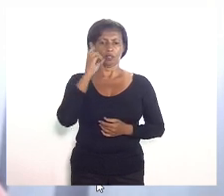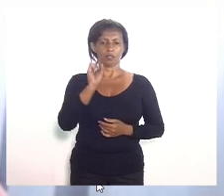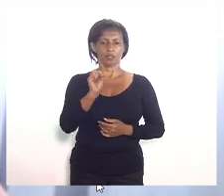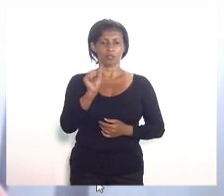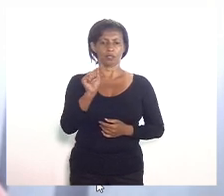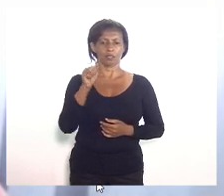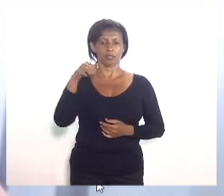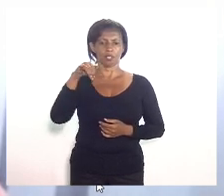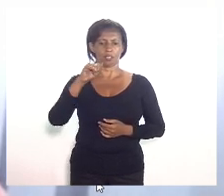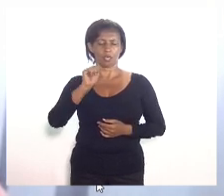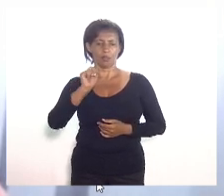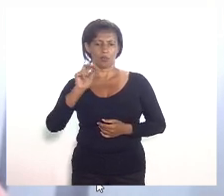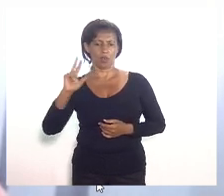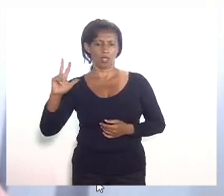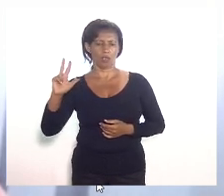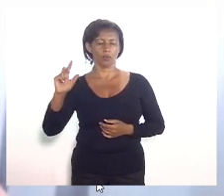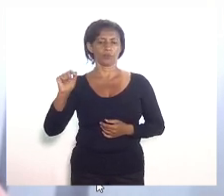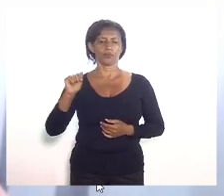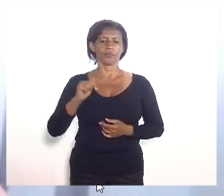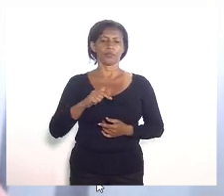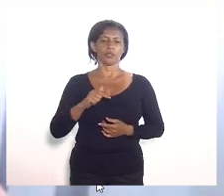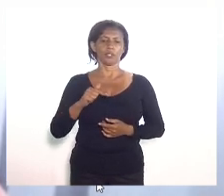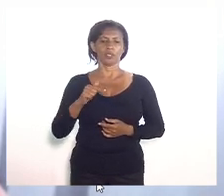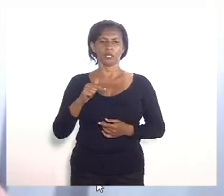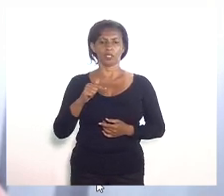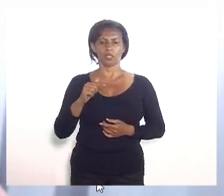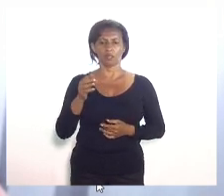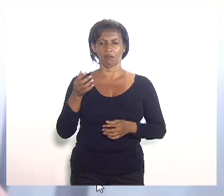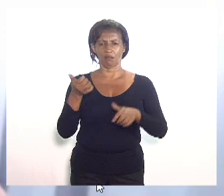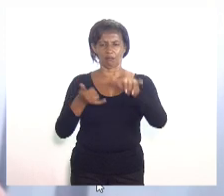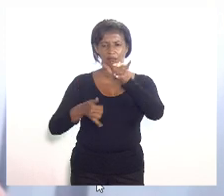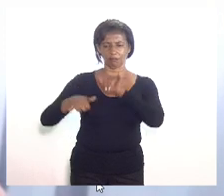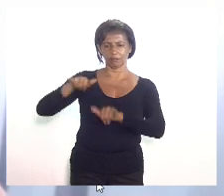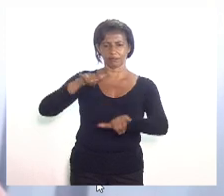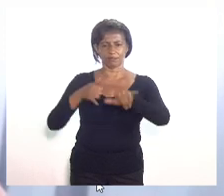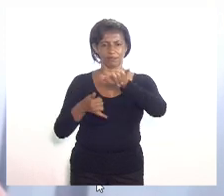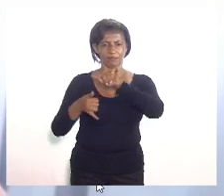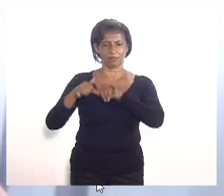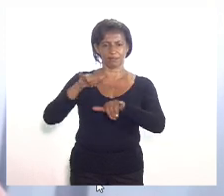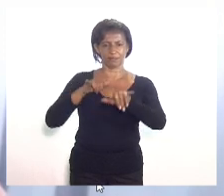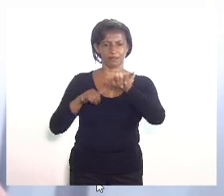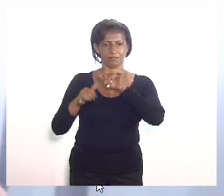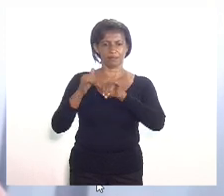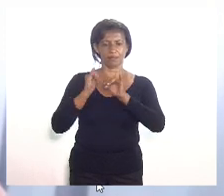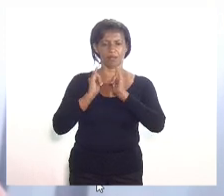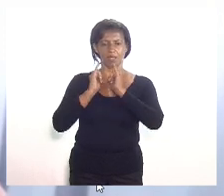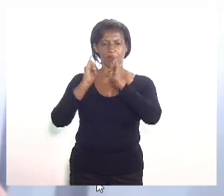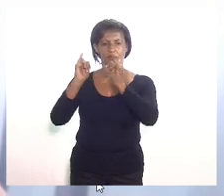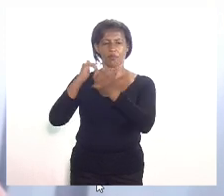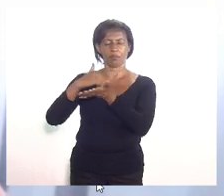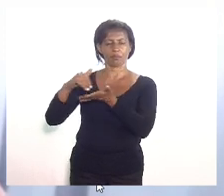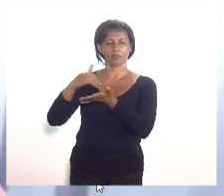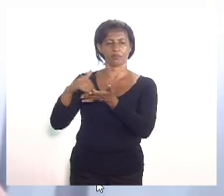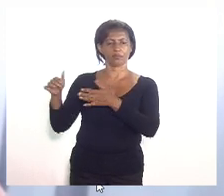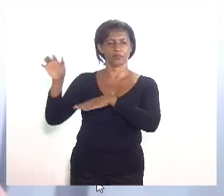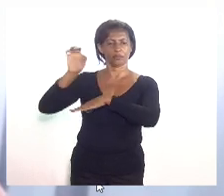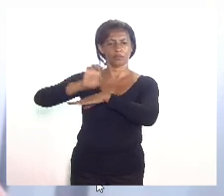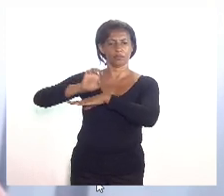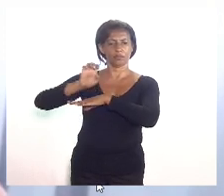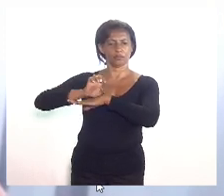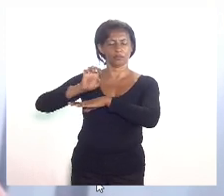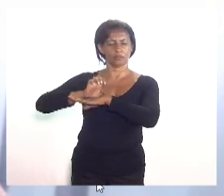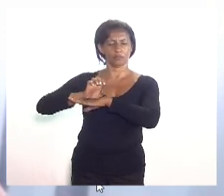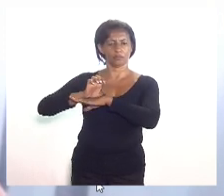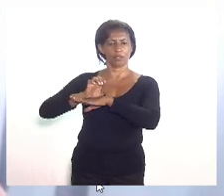Samuel Malafaia, que determina que os laboratórios de análise clínicas informem a Secretaria Estadual de Saúde